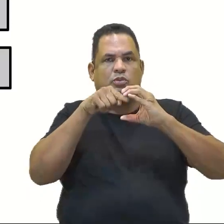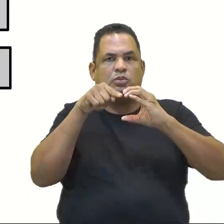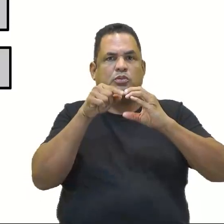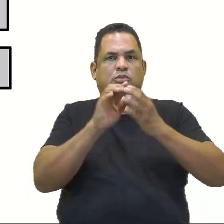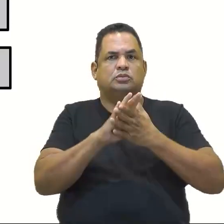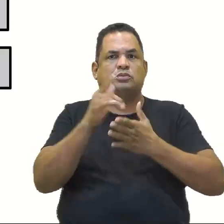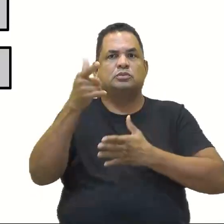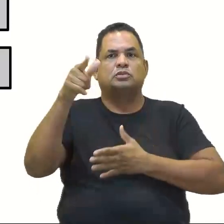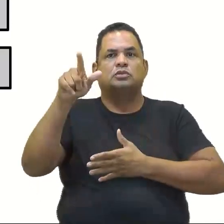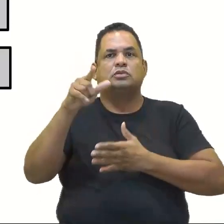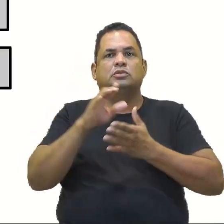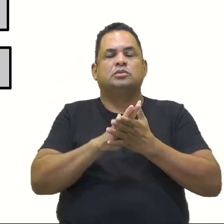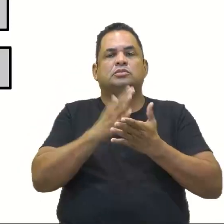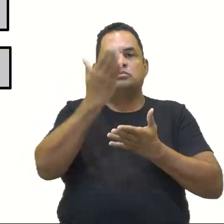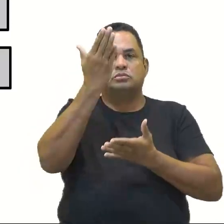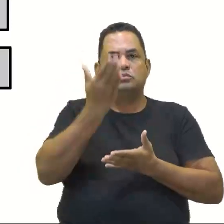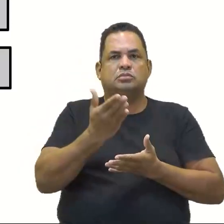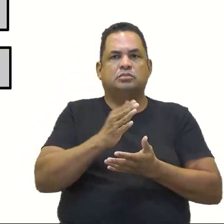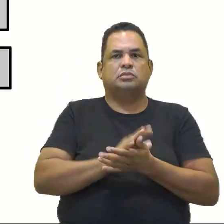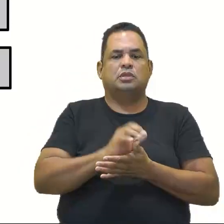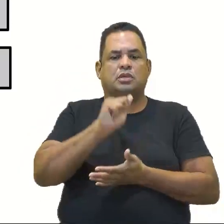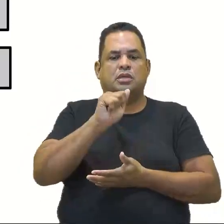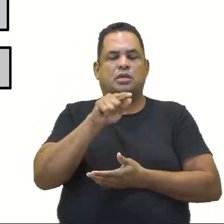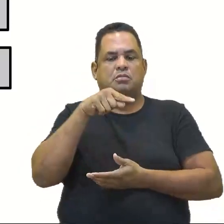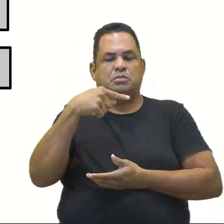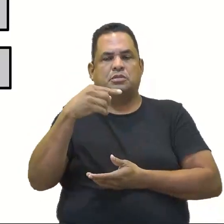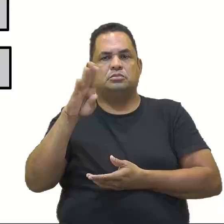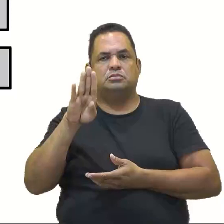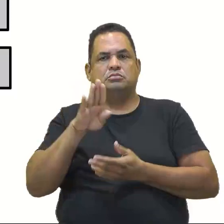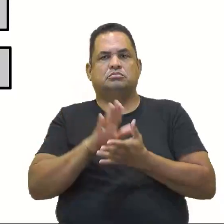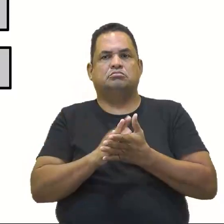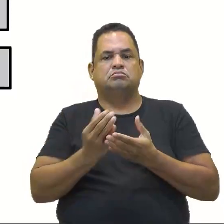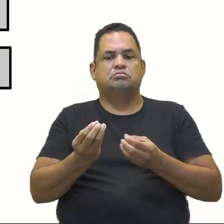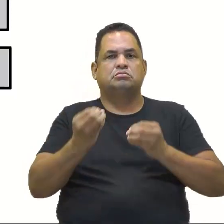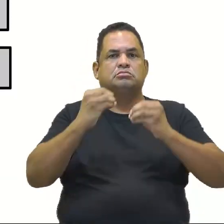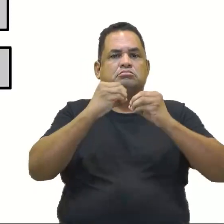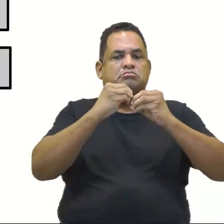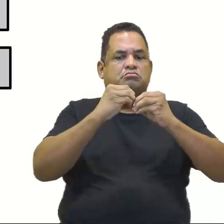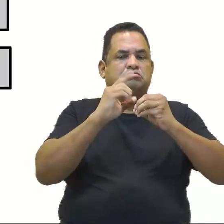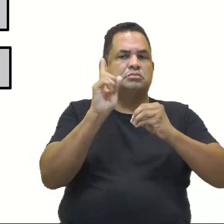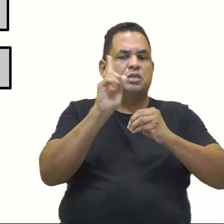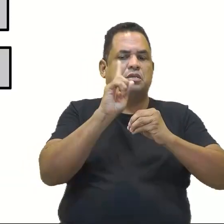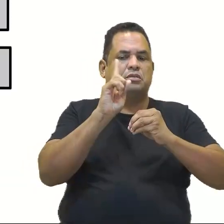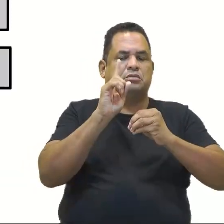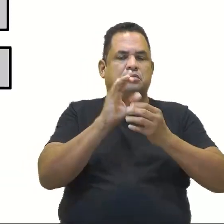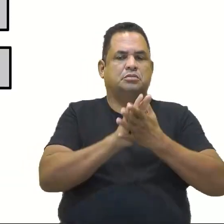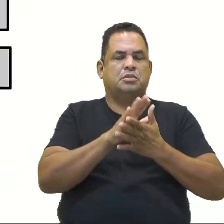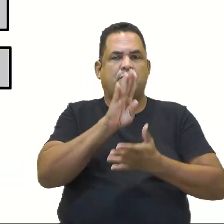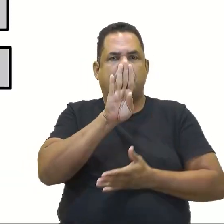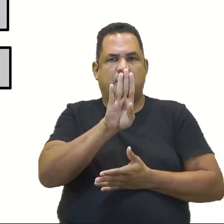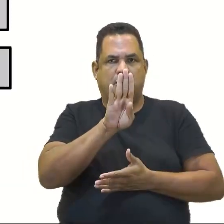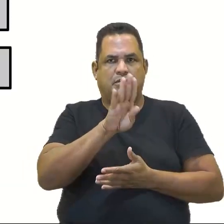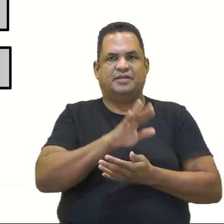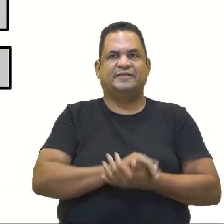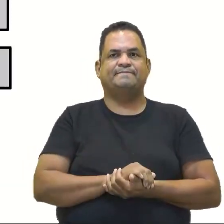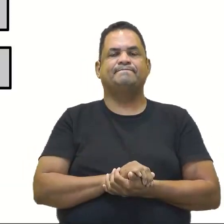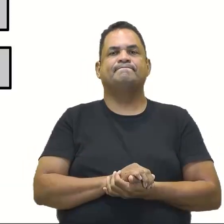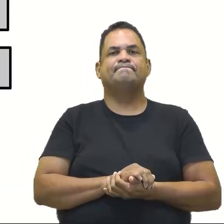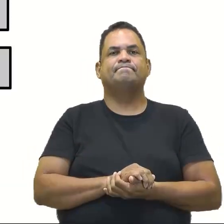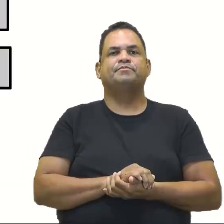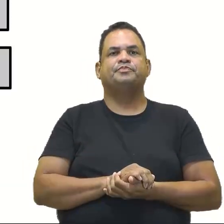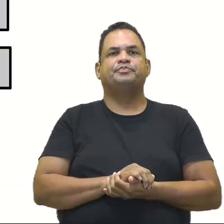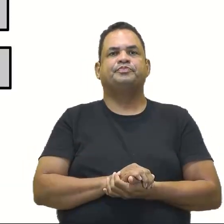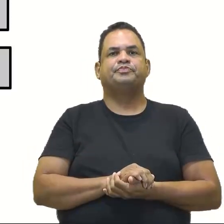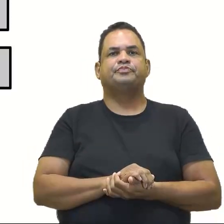em outro. Nesse caso aqui, o A menos B está no conjunto A e não está no conjunto B. Muito bem.